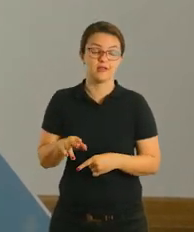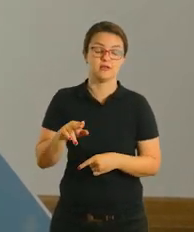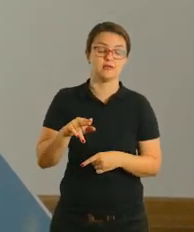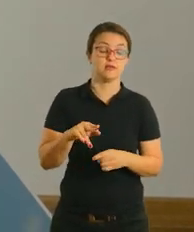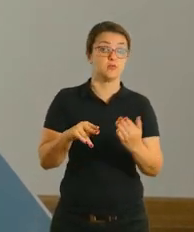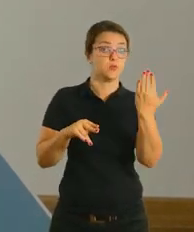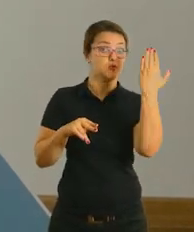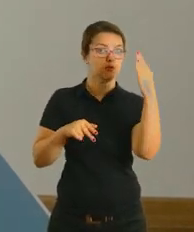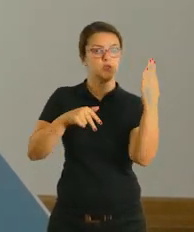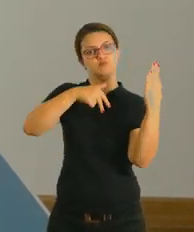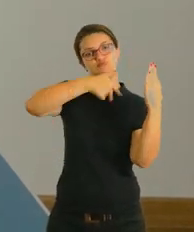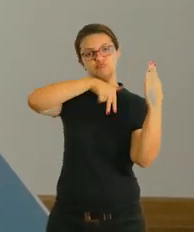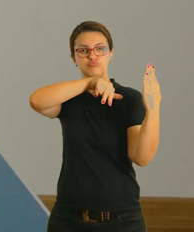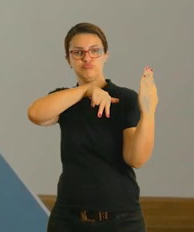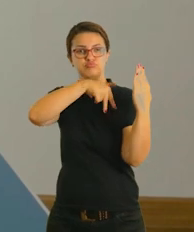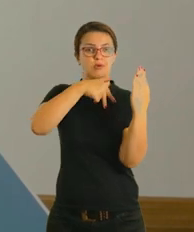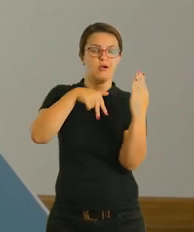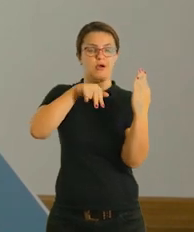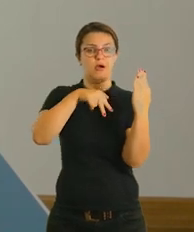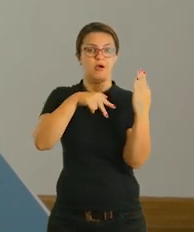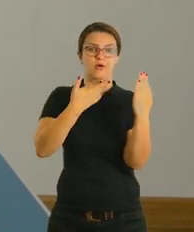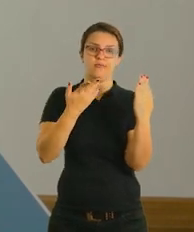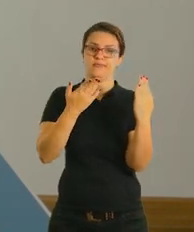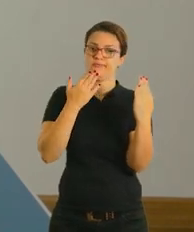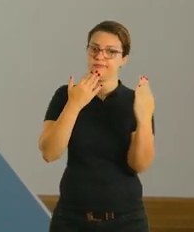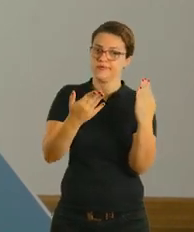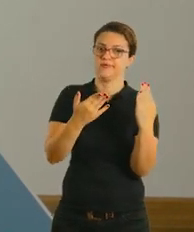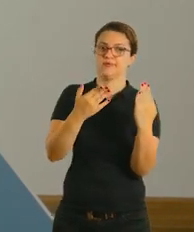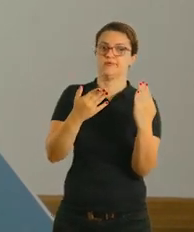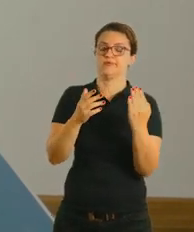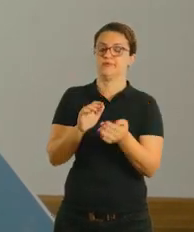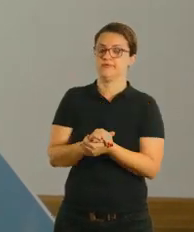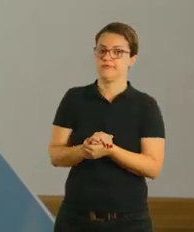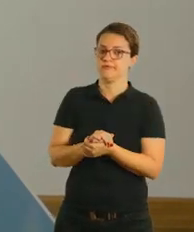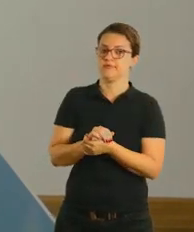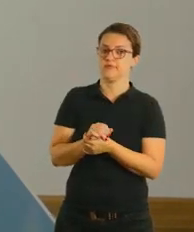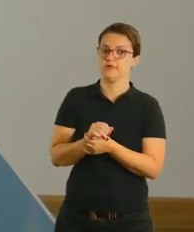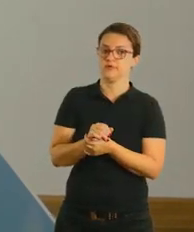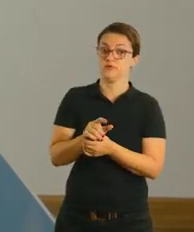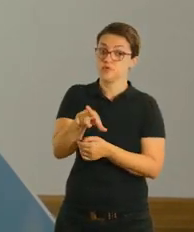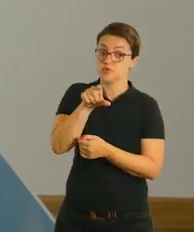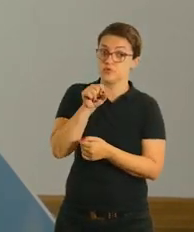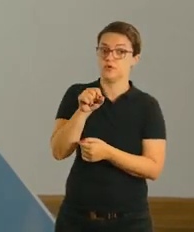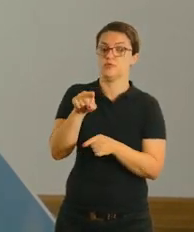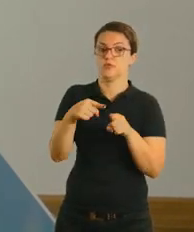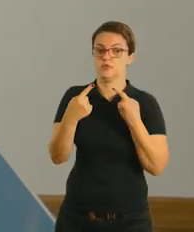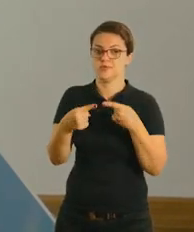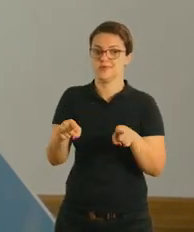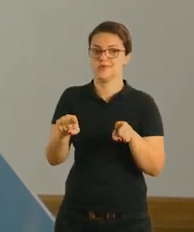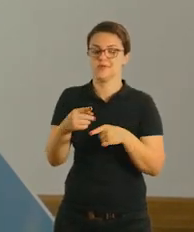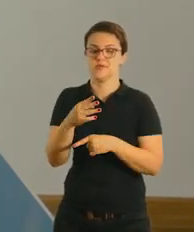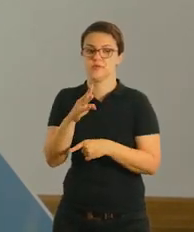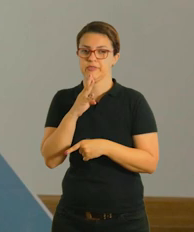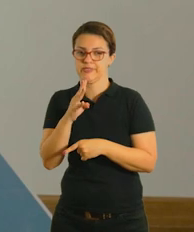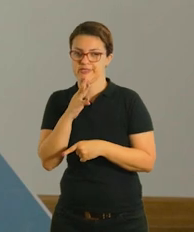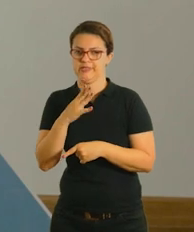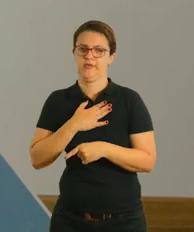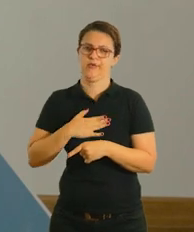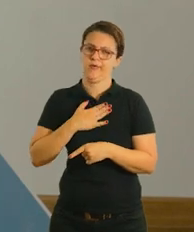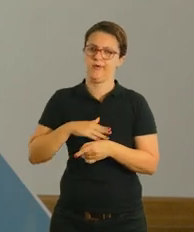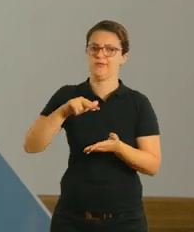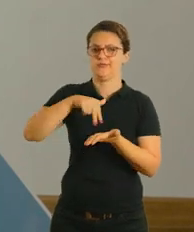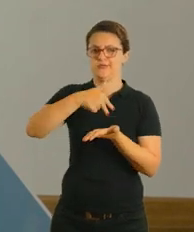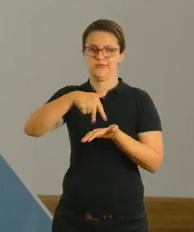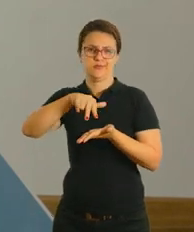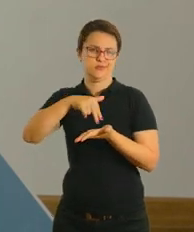na frente do espelho. Eu recomendo que seja uma música inicialmente que ela conheça, que ela goste de dançar ao som dessa música, tá?